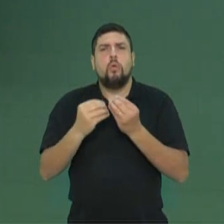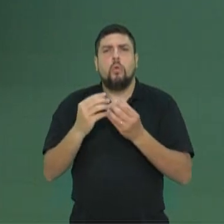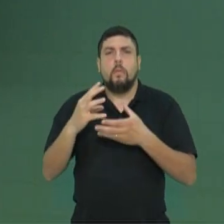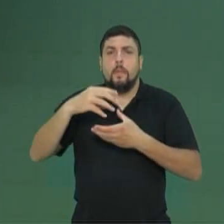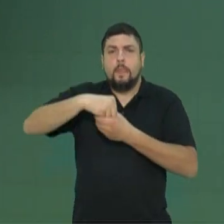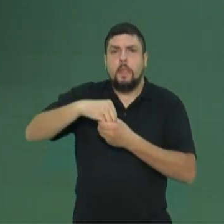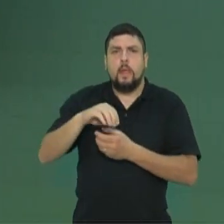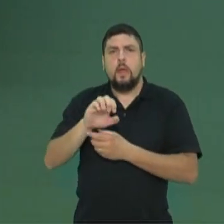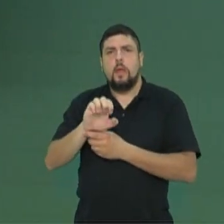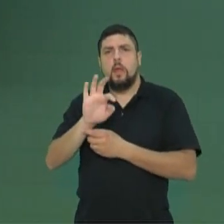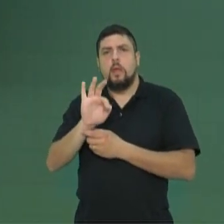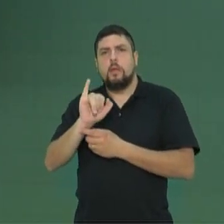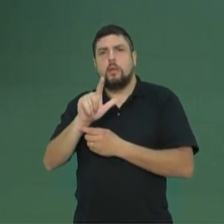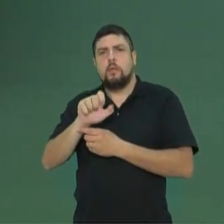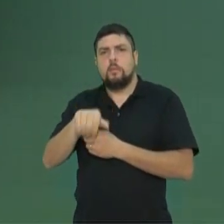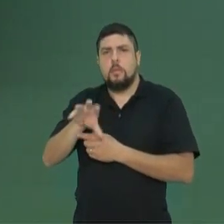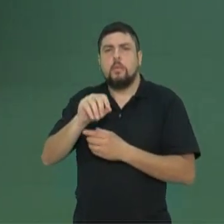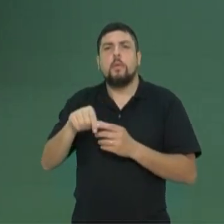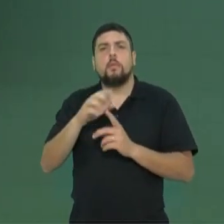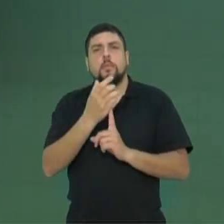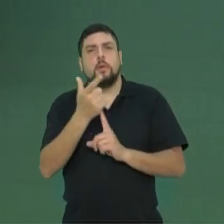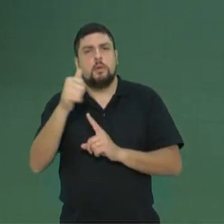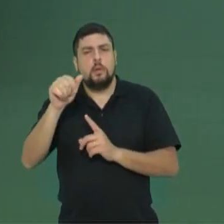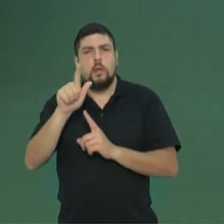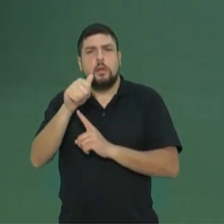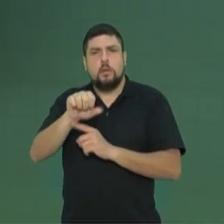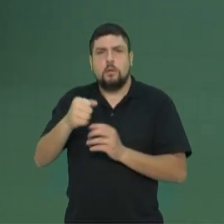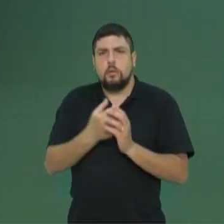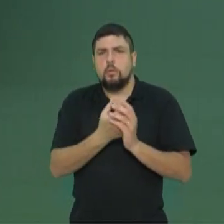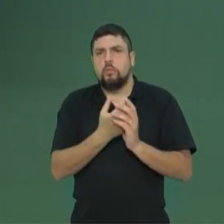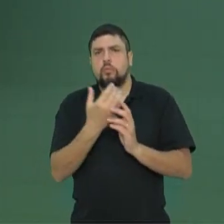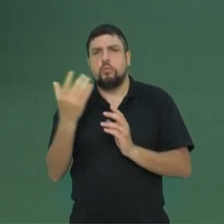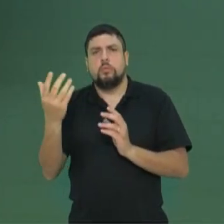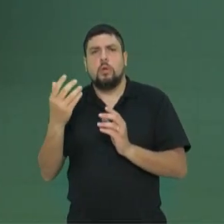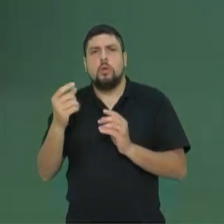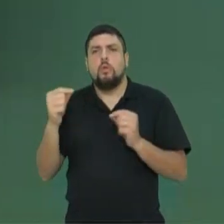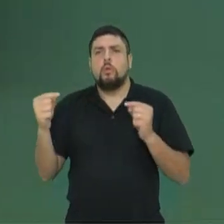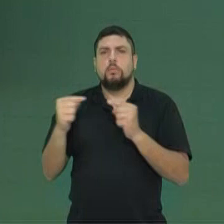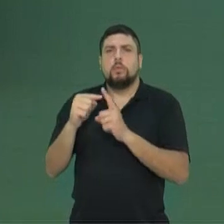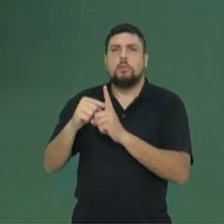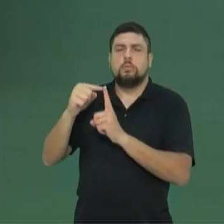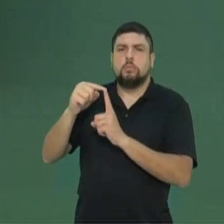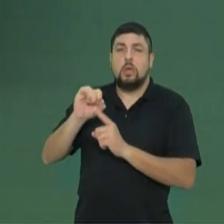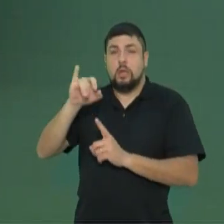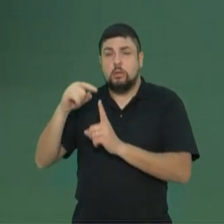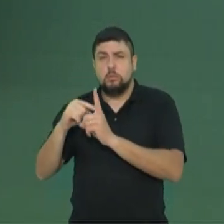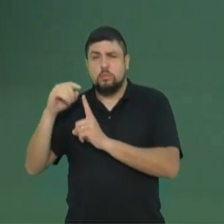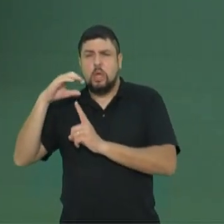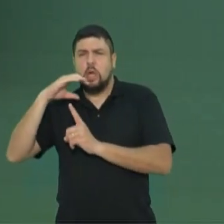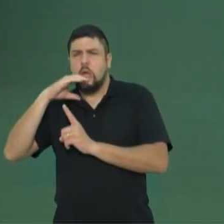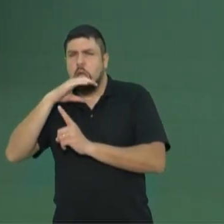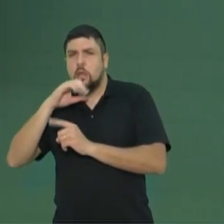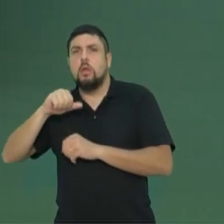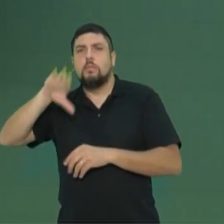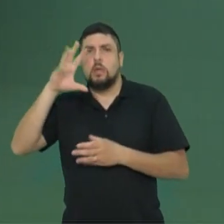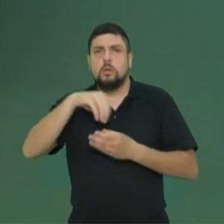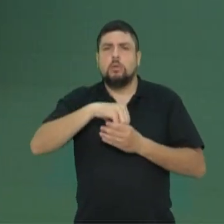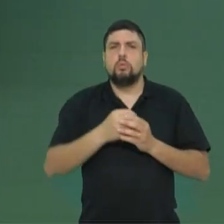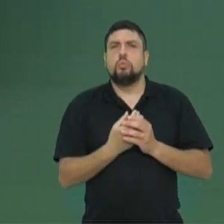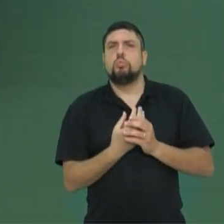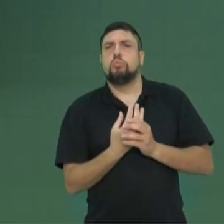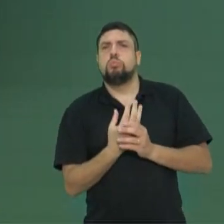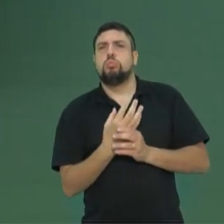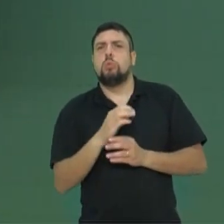gás, e a maneira que a planta produz etileno está ligada à temperatura. Quanto mais quente, mais a planta reage, produzindo etileno.